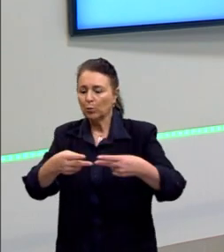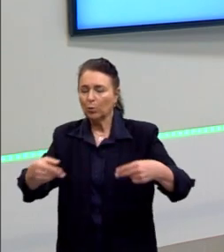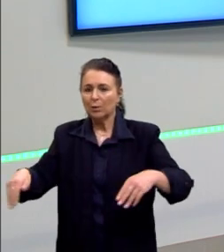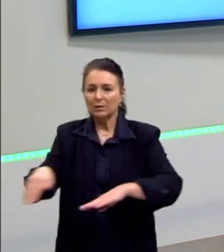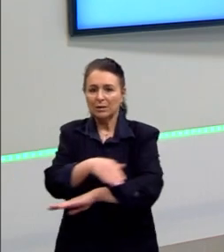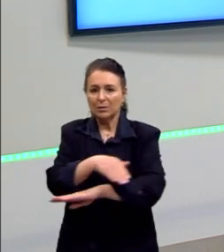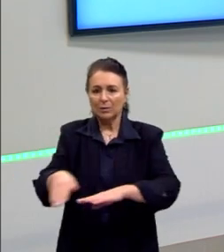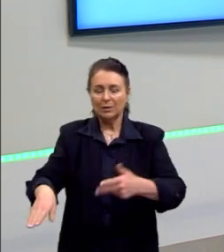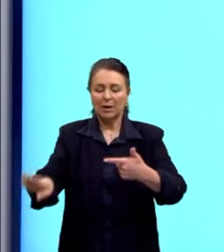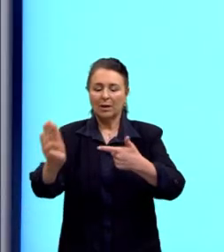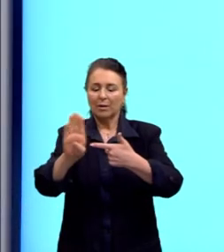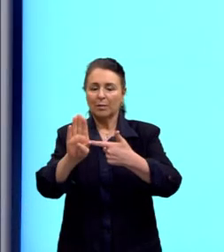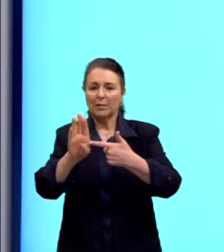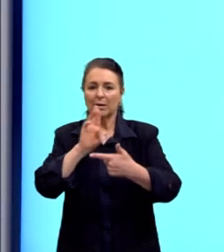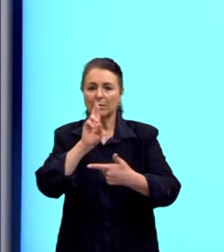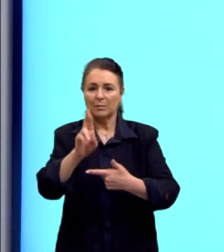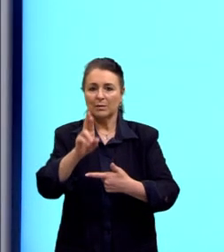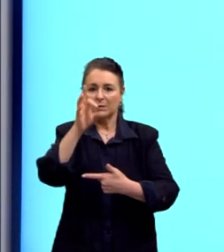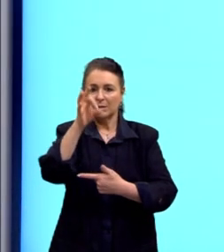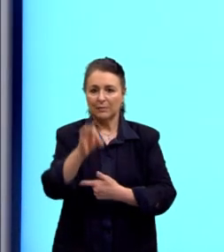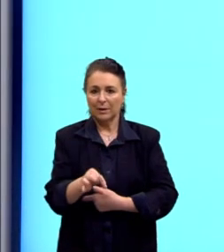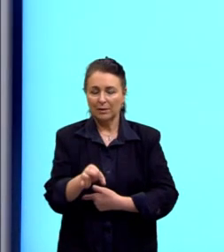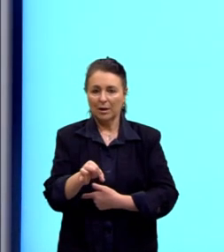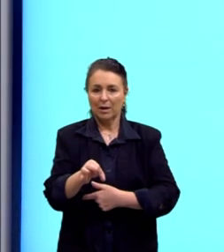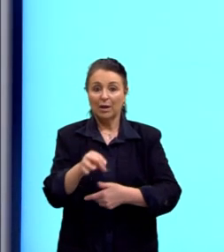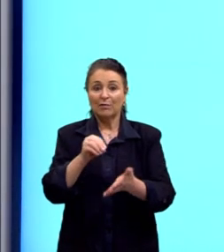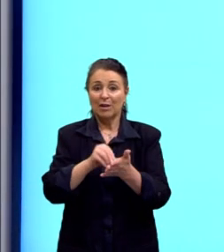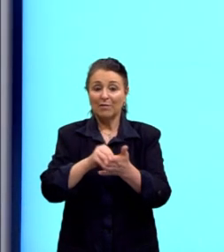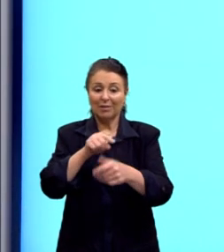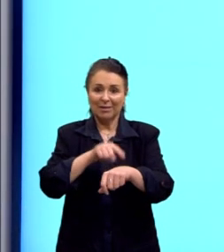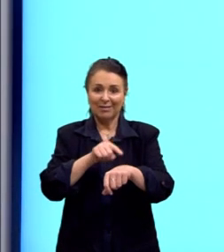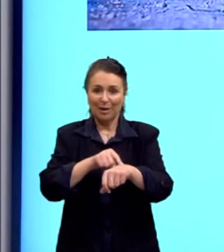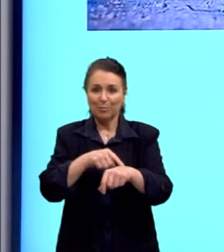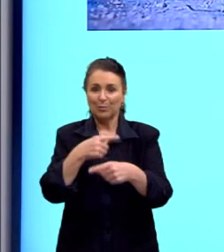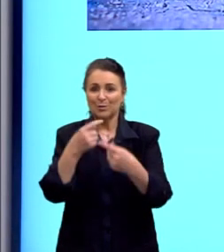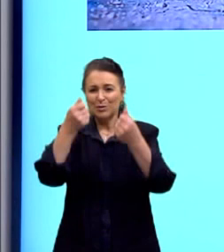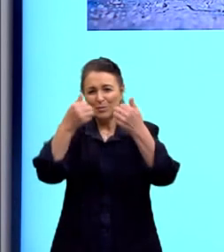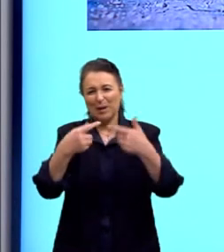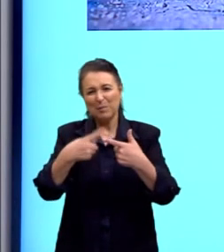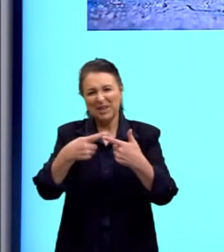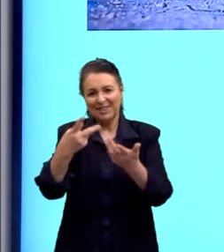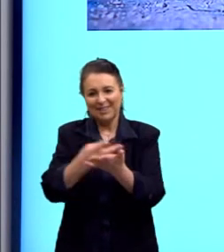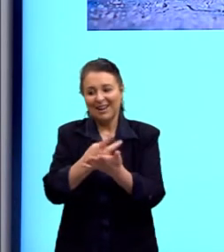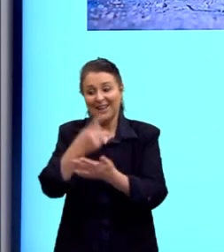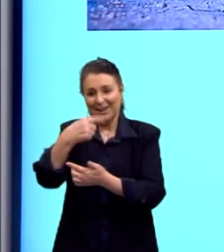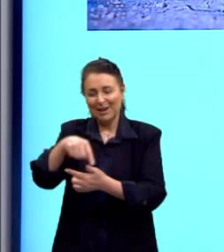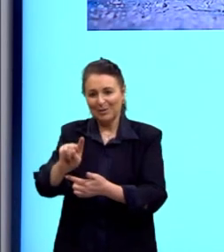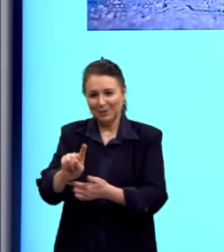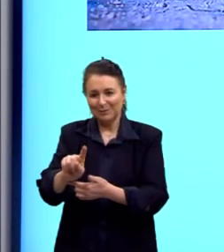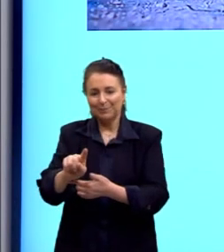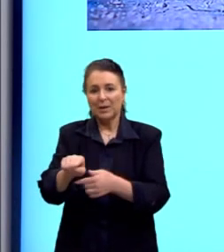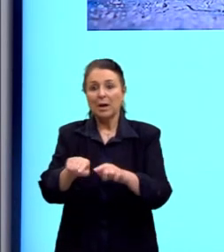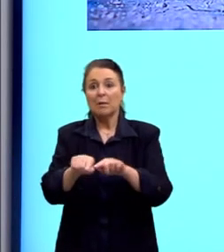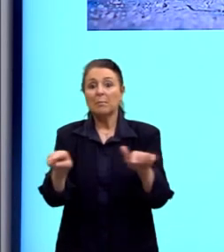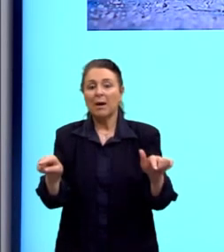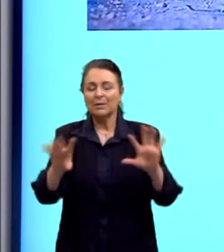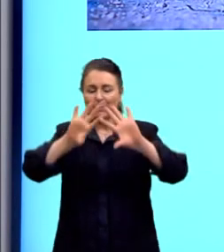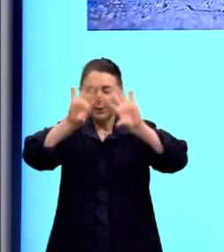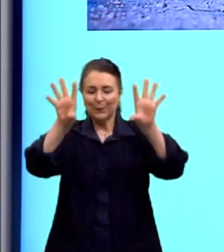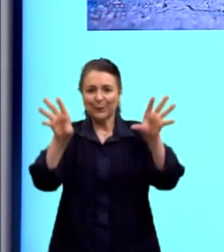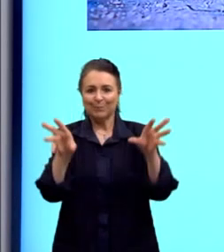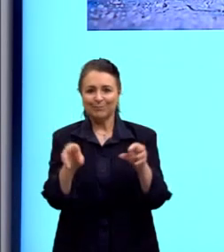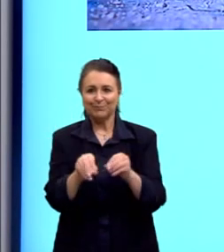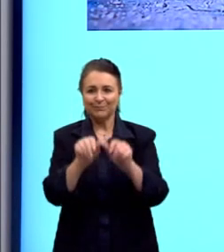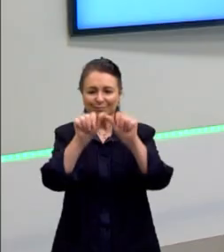questão B. Não vou ter tempo para explicar porque as outras estão erradas, tá? Mas aqui, então, para terminar, a gente tem